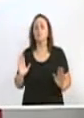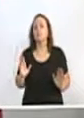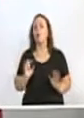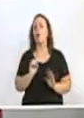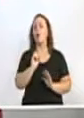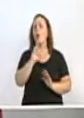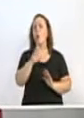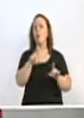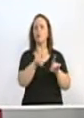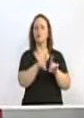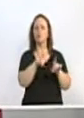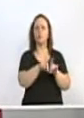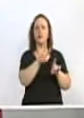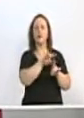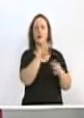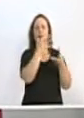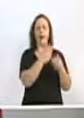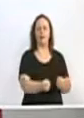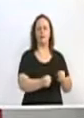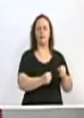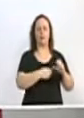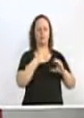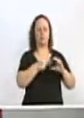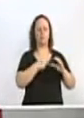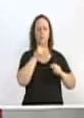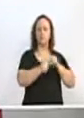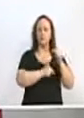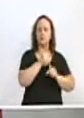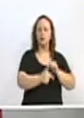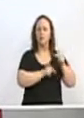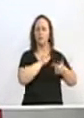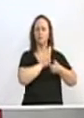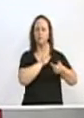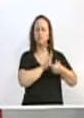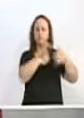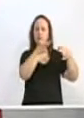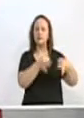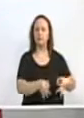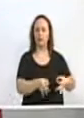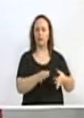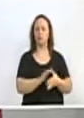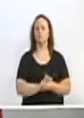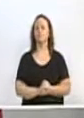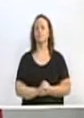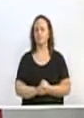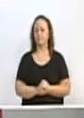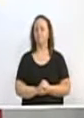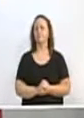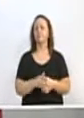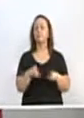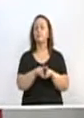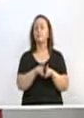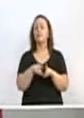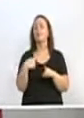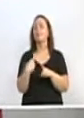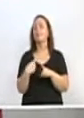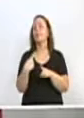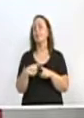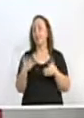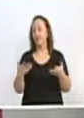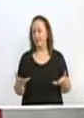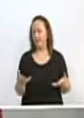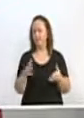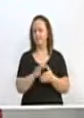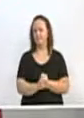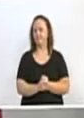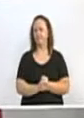casa também faça o seu trabalho na lógica de esclarecer estas situações. Até porque a Piracicabana